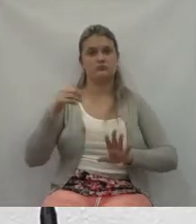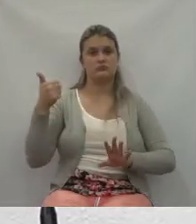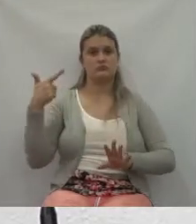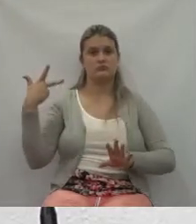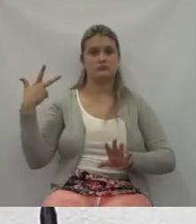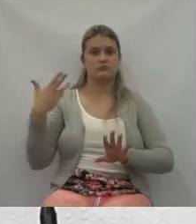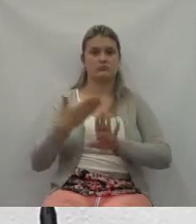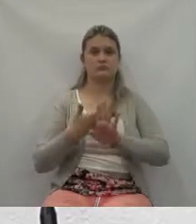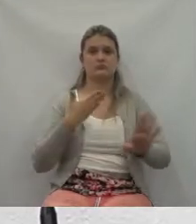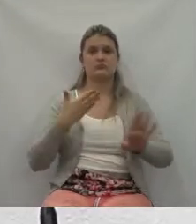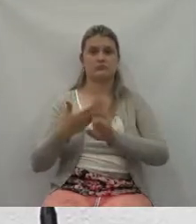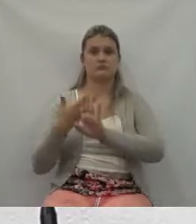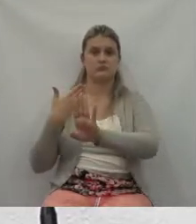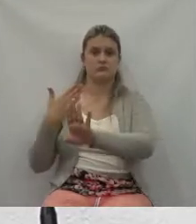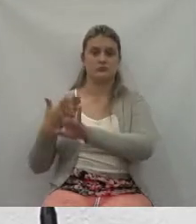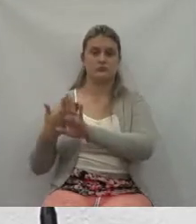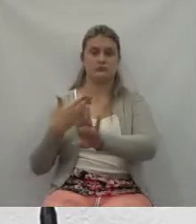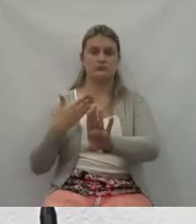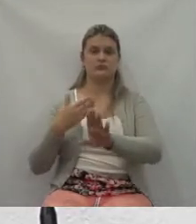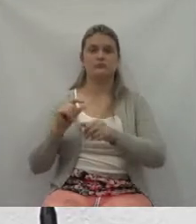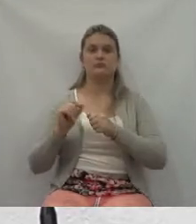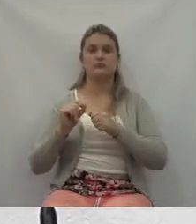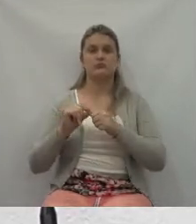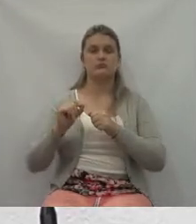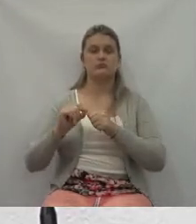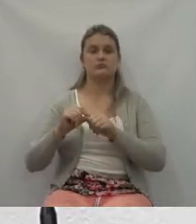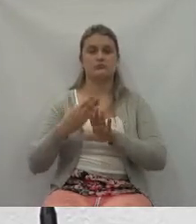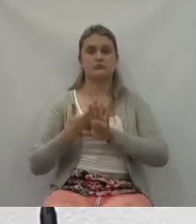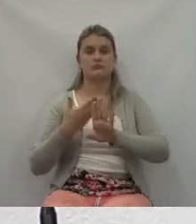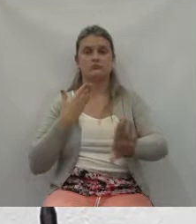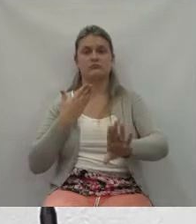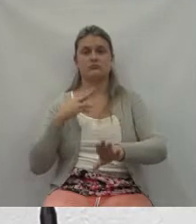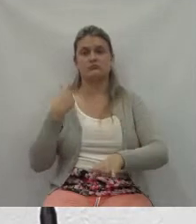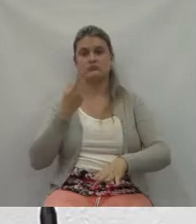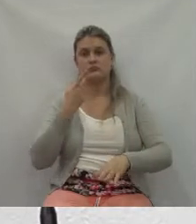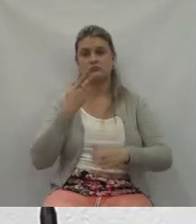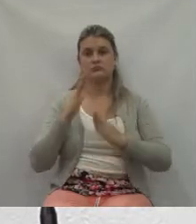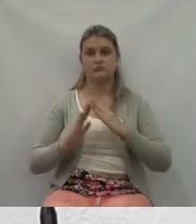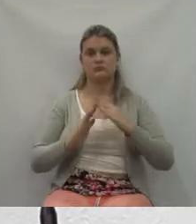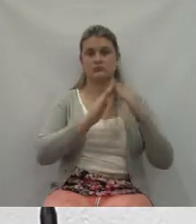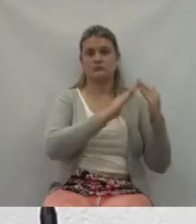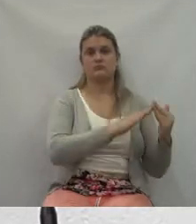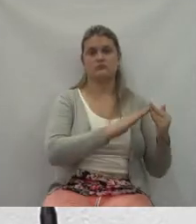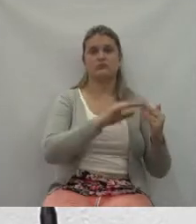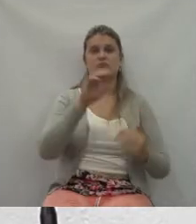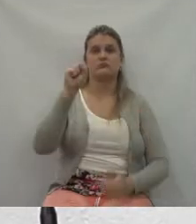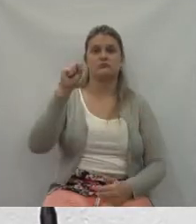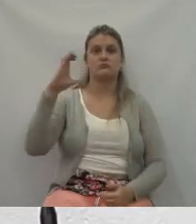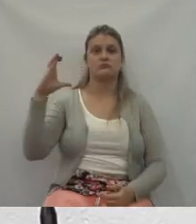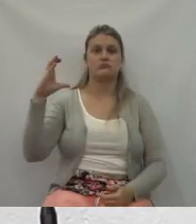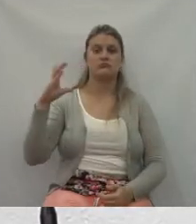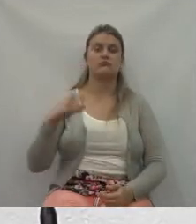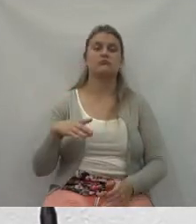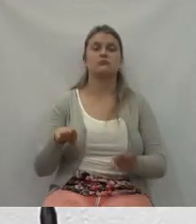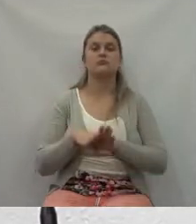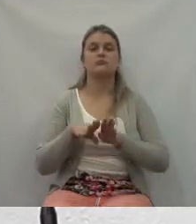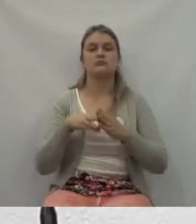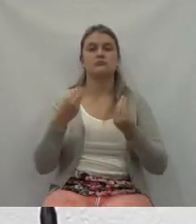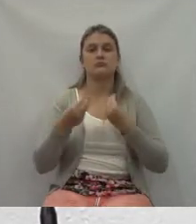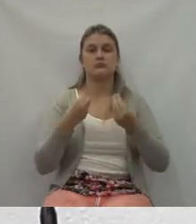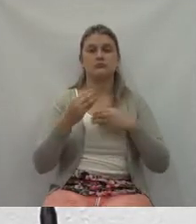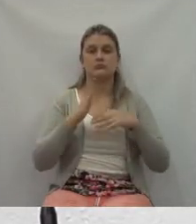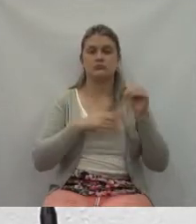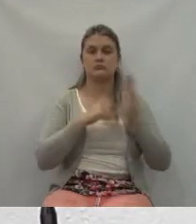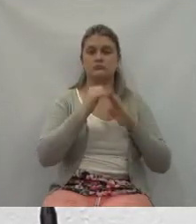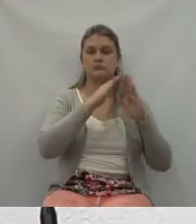e, nessa exceção, eu cito aqui a nossa vizinha, Santa Catarina, onde praticamente boa parte dos recursos humanos